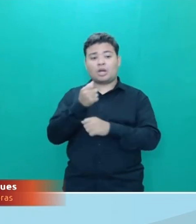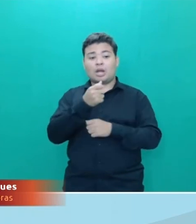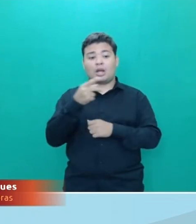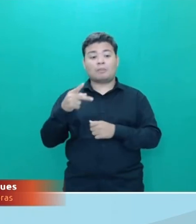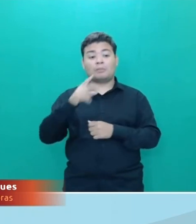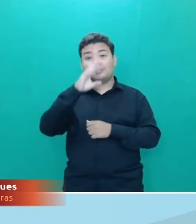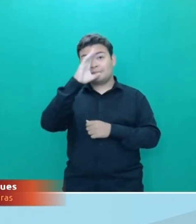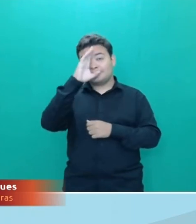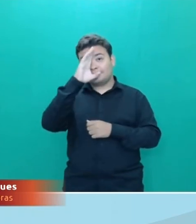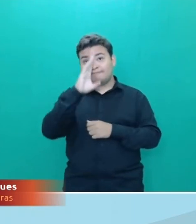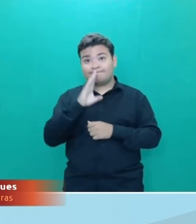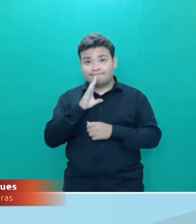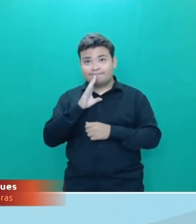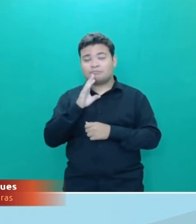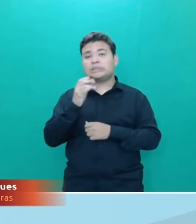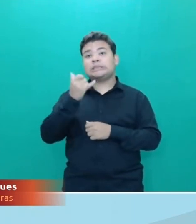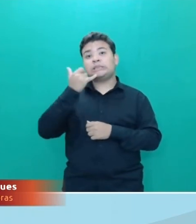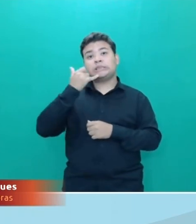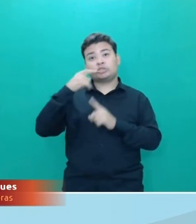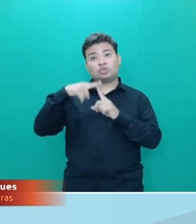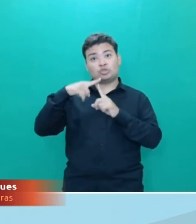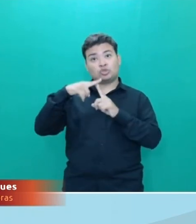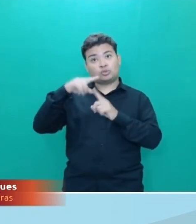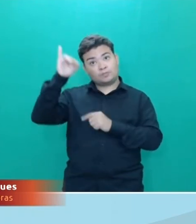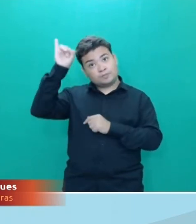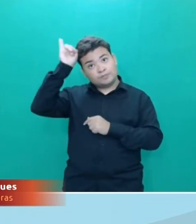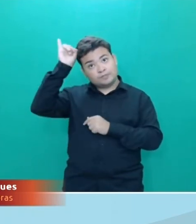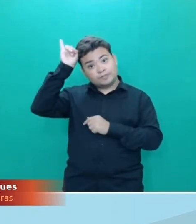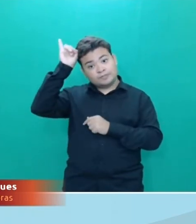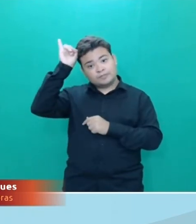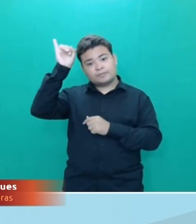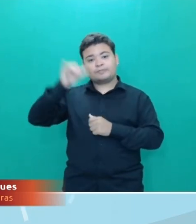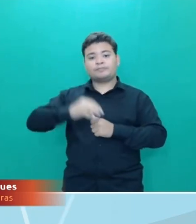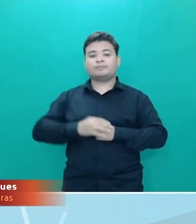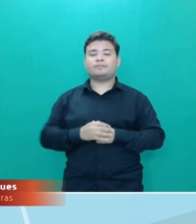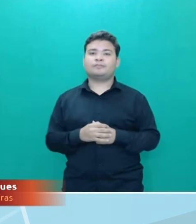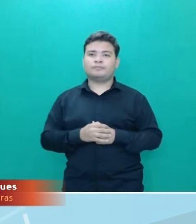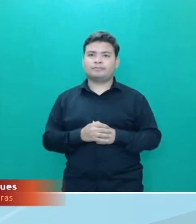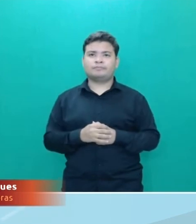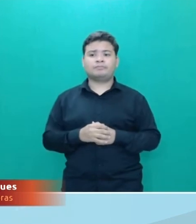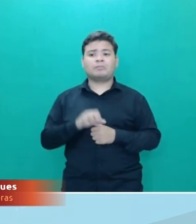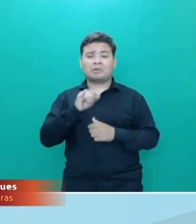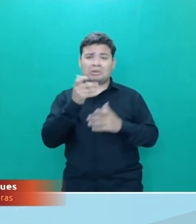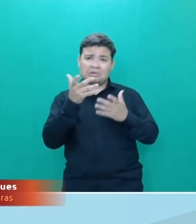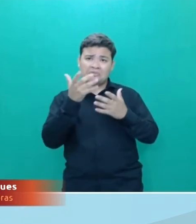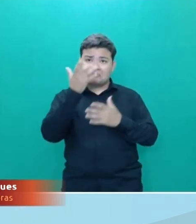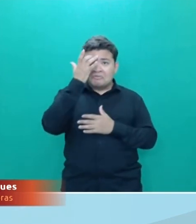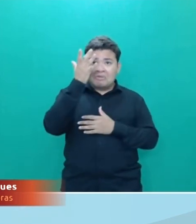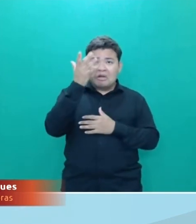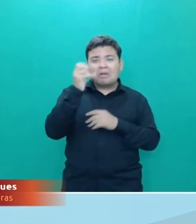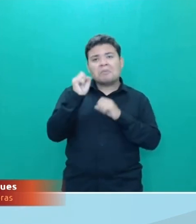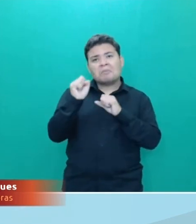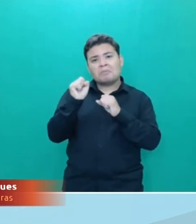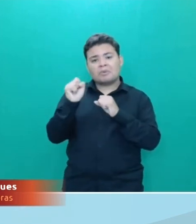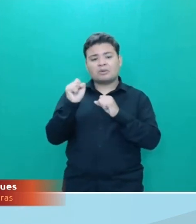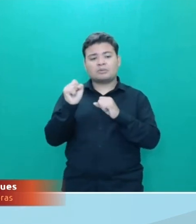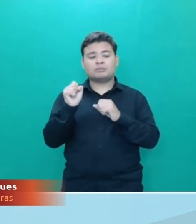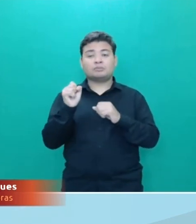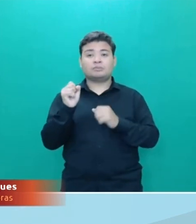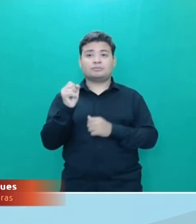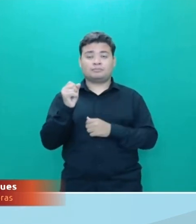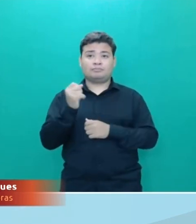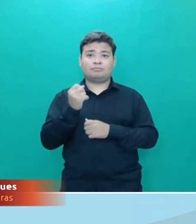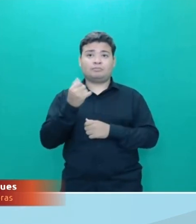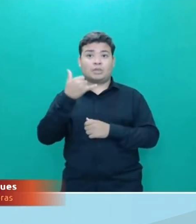em aparelhos com modelo Android. Se você quiser um meio ainda mais fácil pega o telefone e tira uma foto que eu vou te